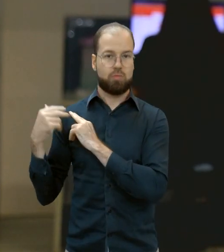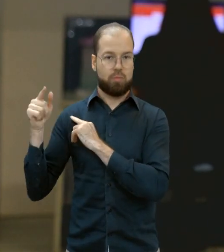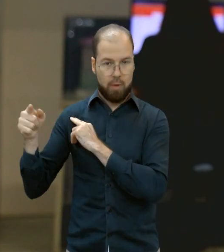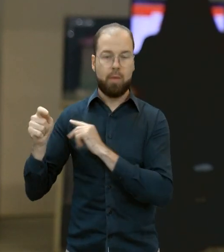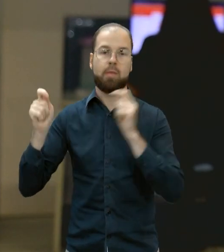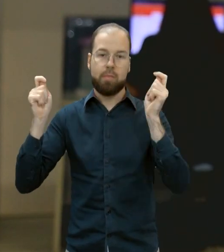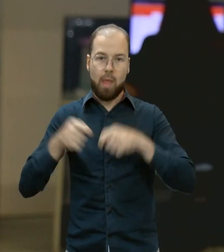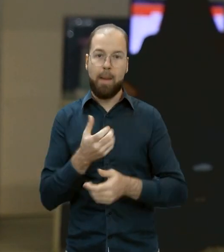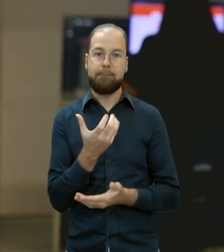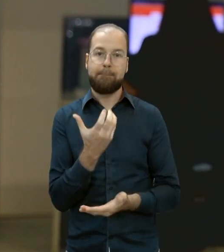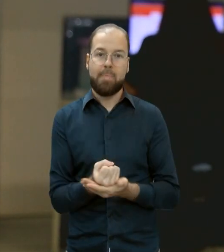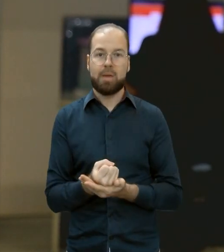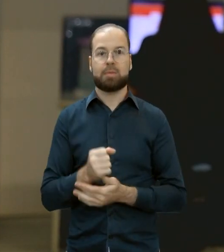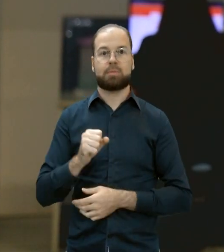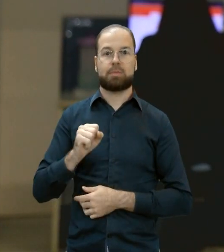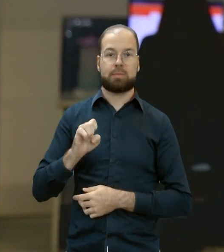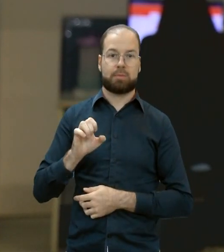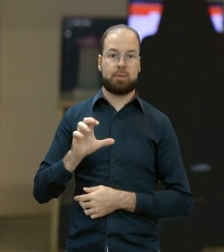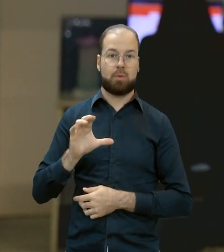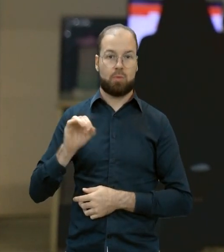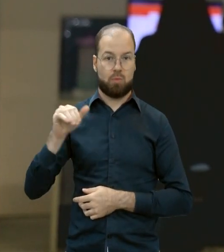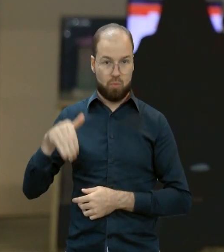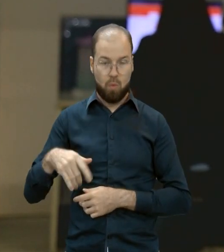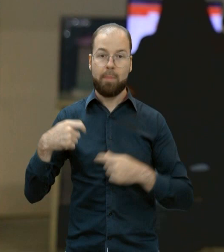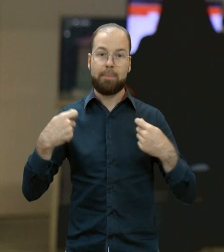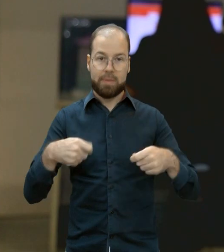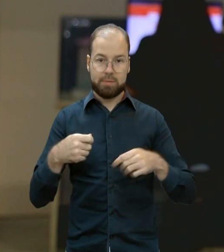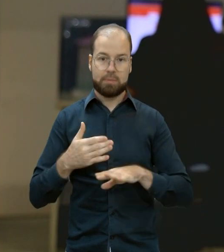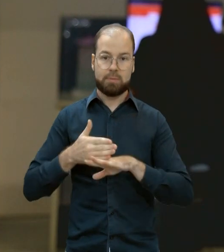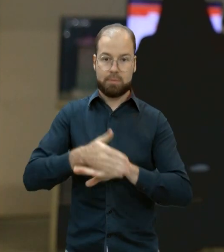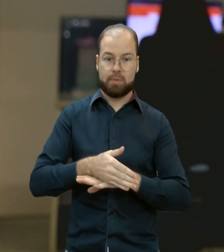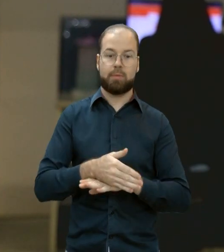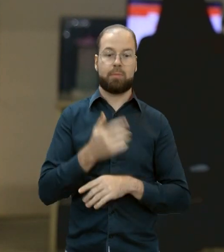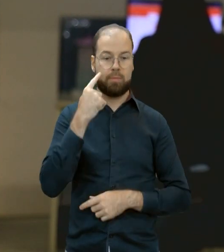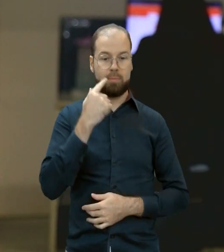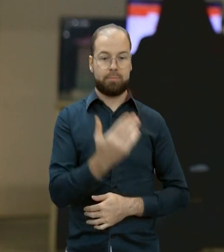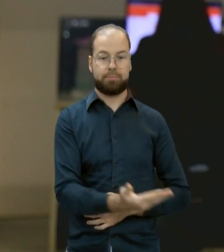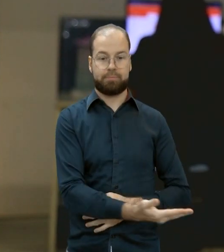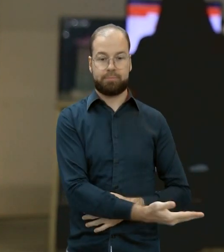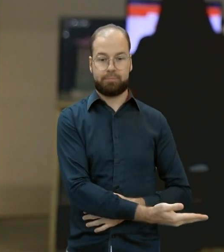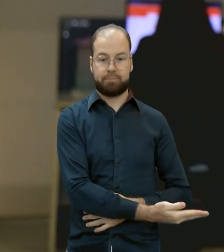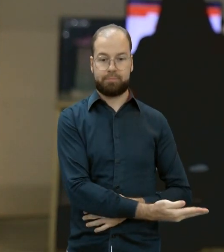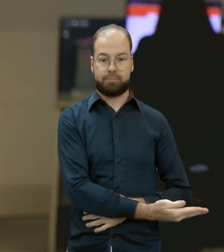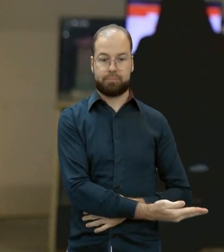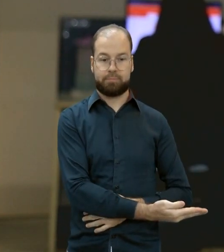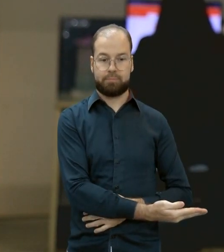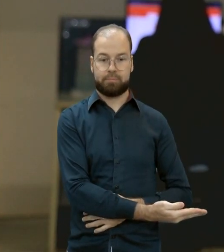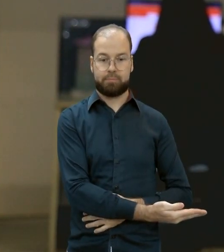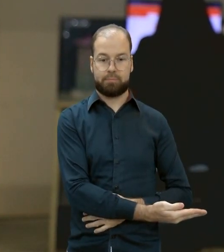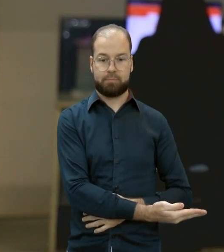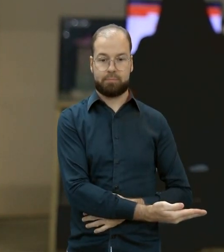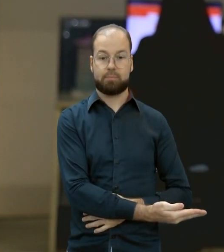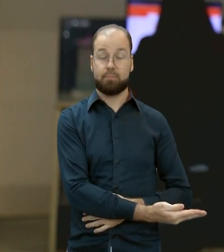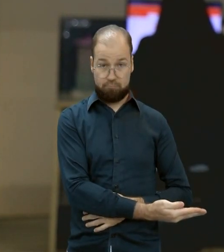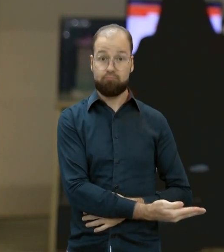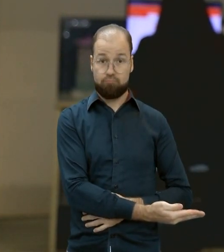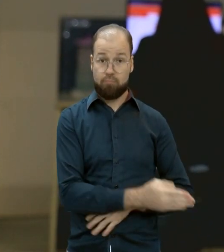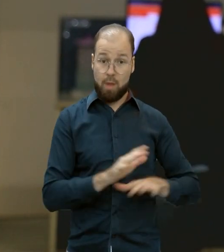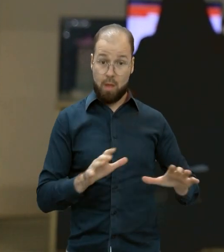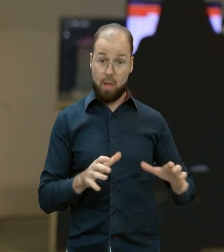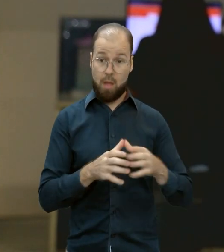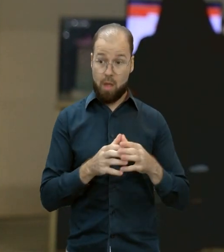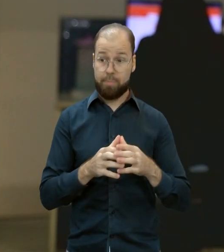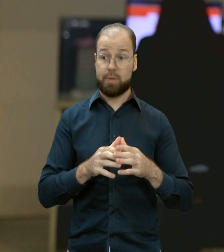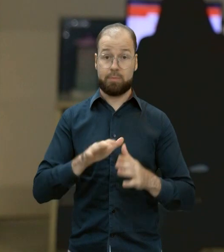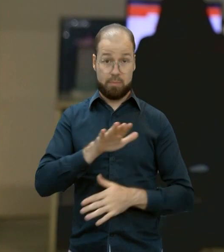SERCOMP. É necessário acessar o essercomp.ufg.br que a equipe de TI vai entrar